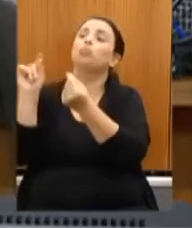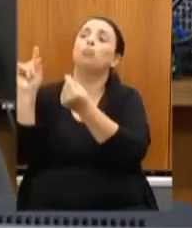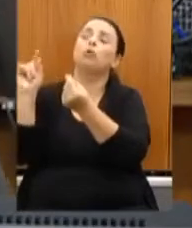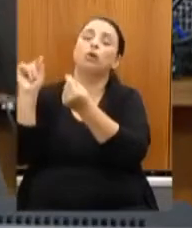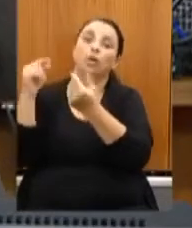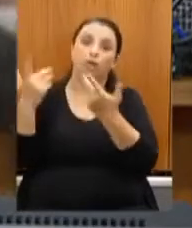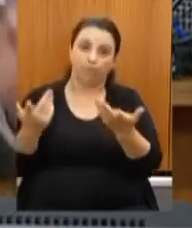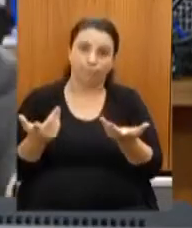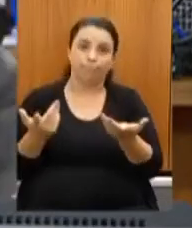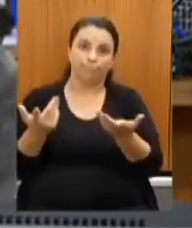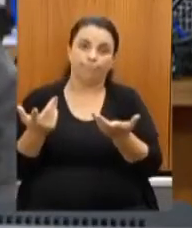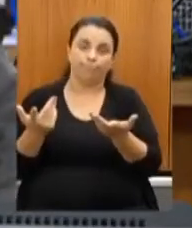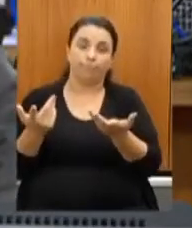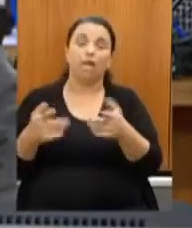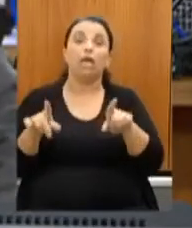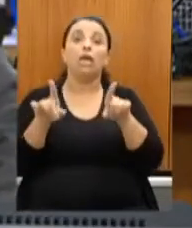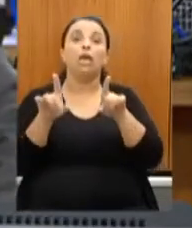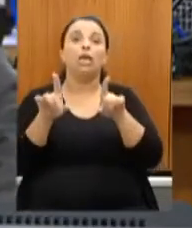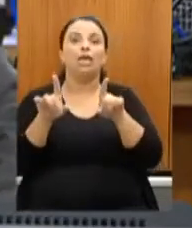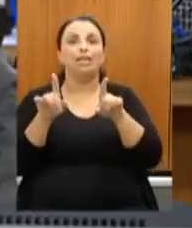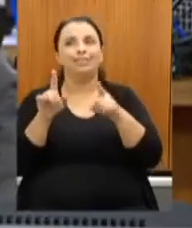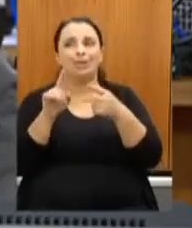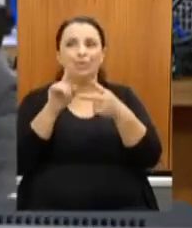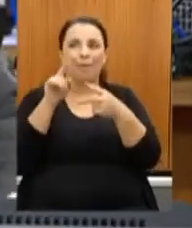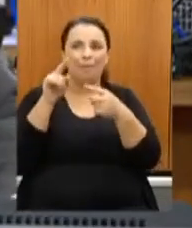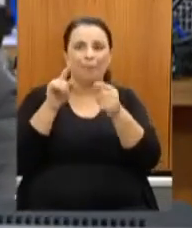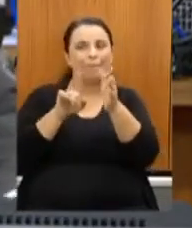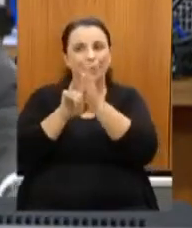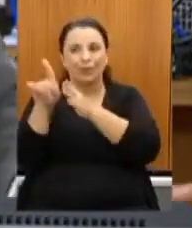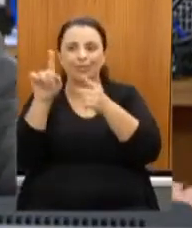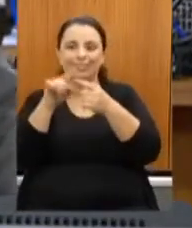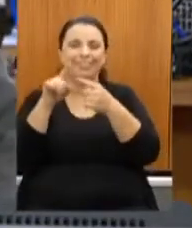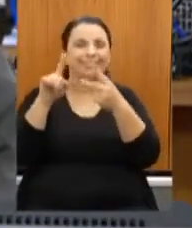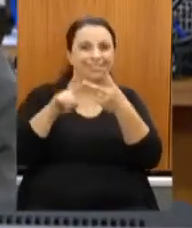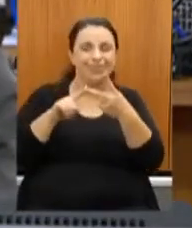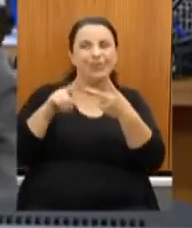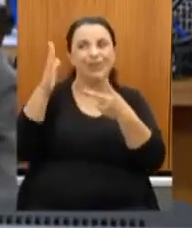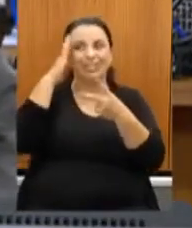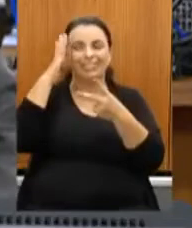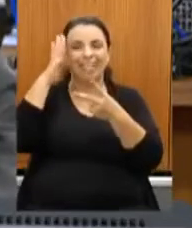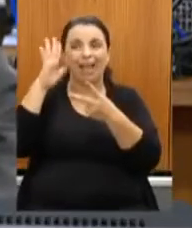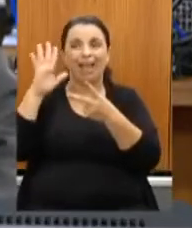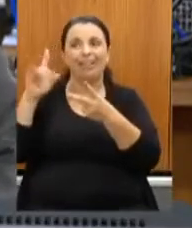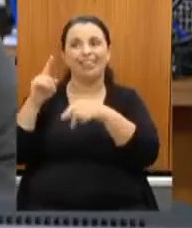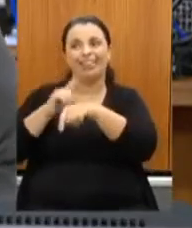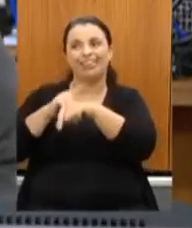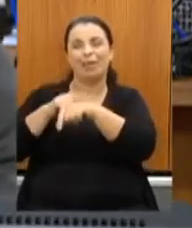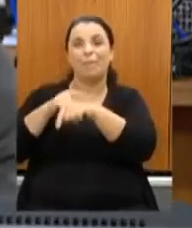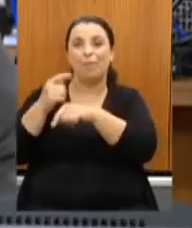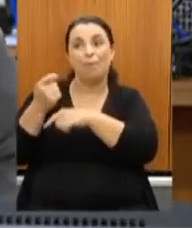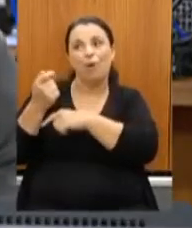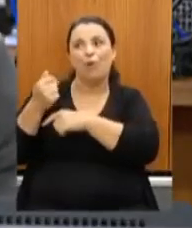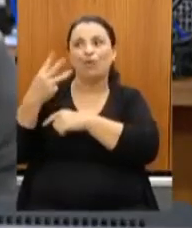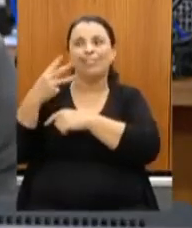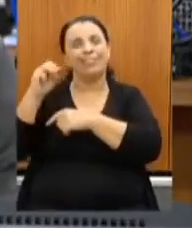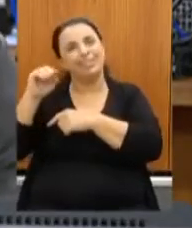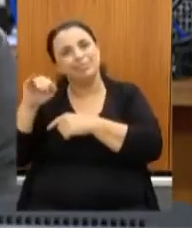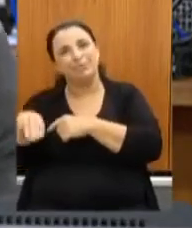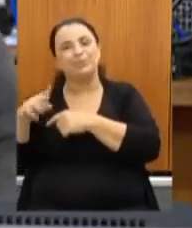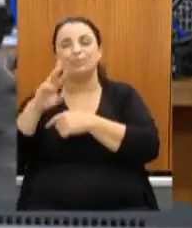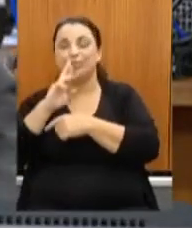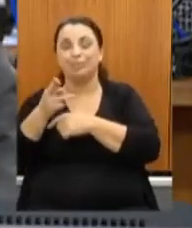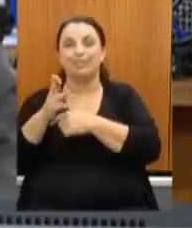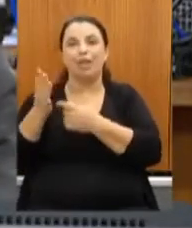da cultura duas perguntas eu sei que são três minutos para o senhor responder até peço desculpas aí ao deputado Bosco